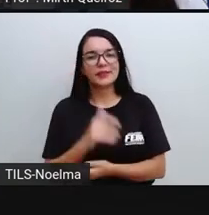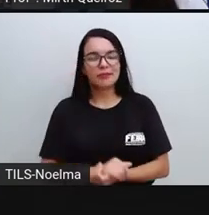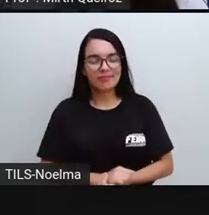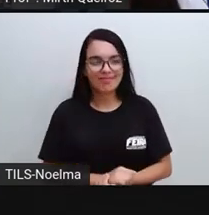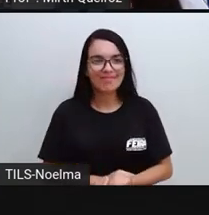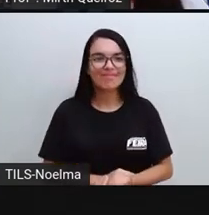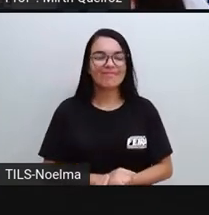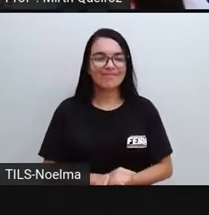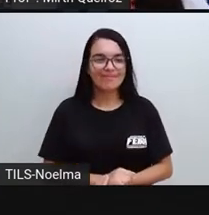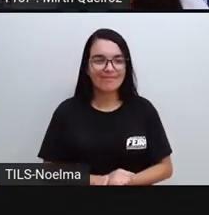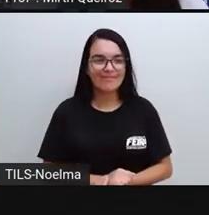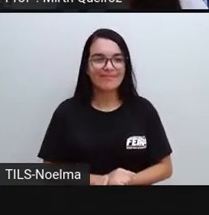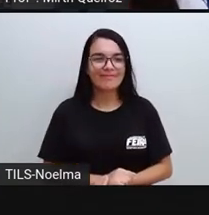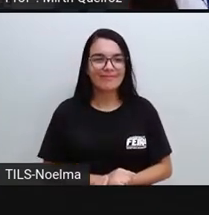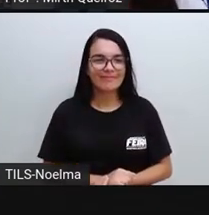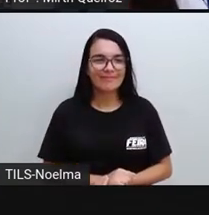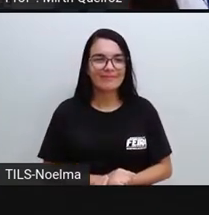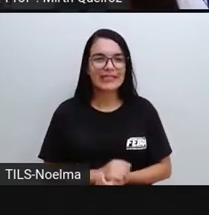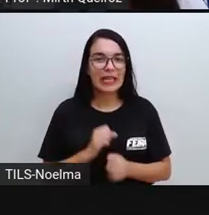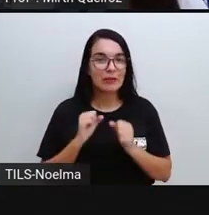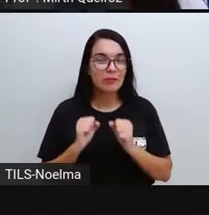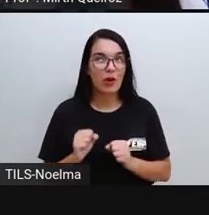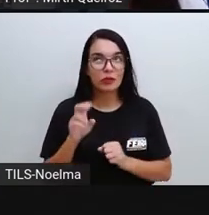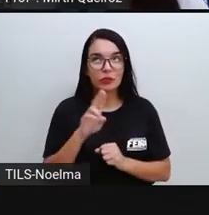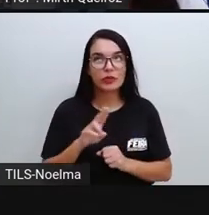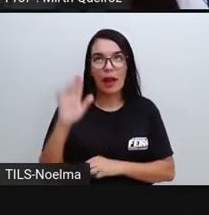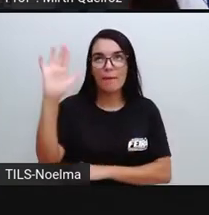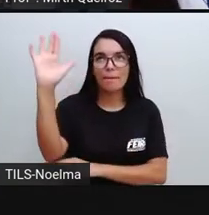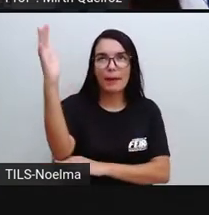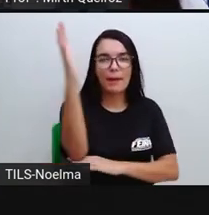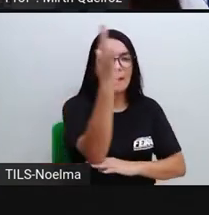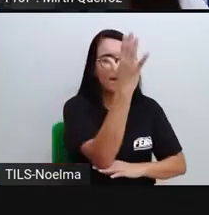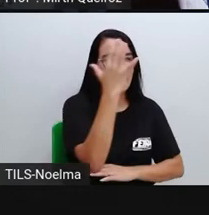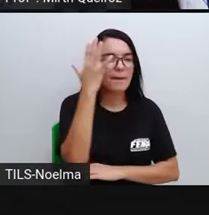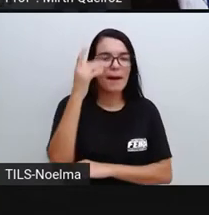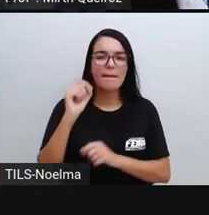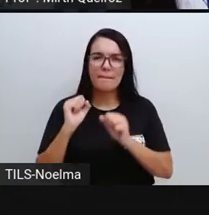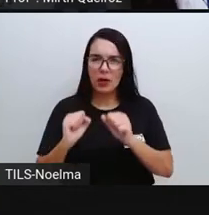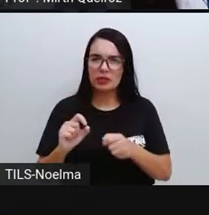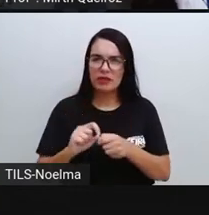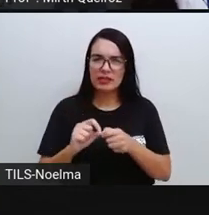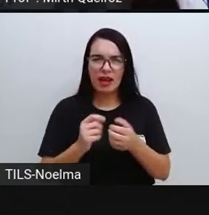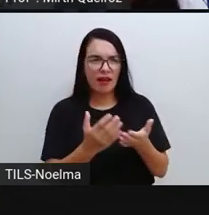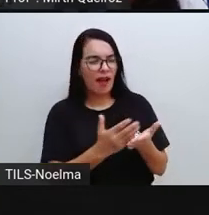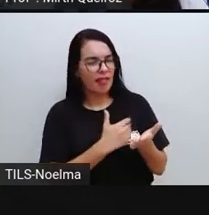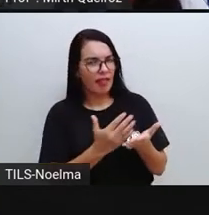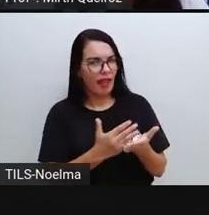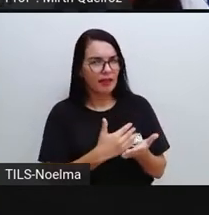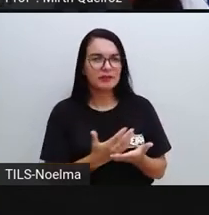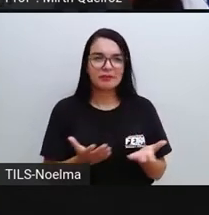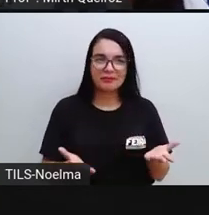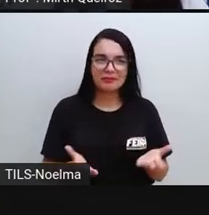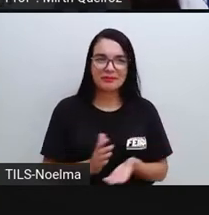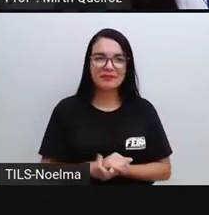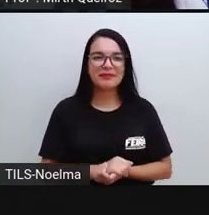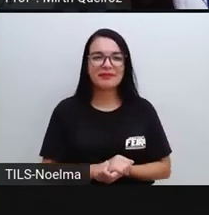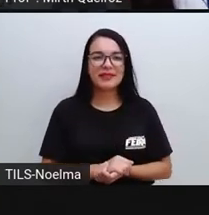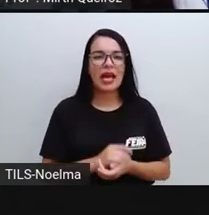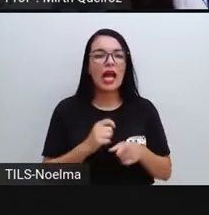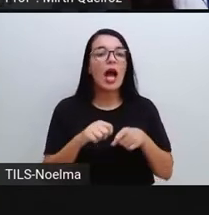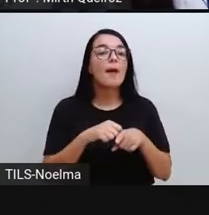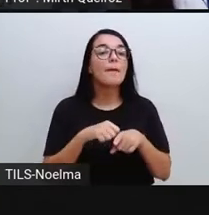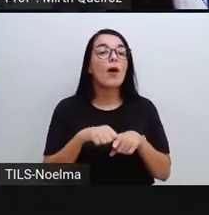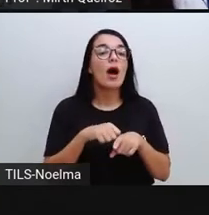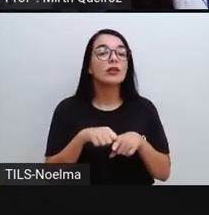a gente utiliza uma plantação de árvores, por exemplo, para poder se produzir caderno, né? E a borracha,